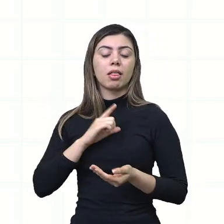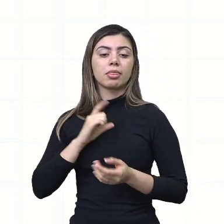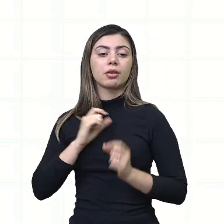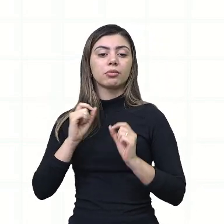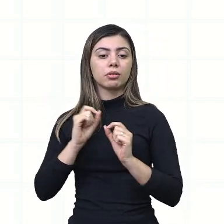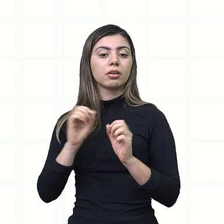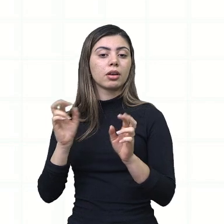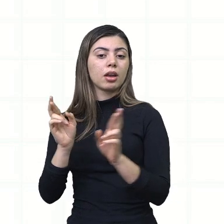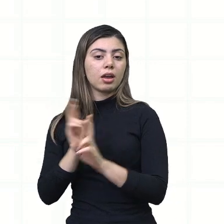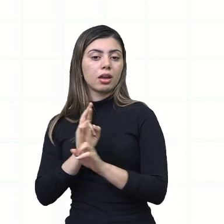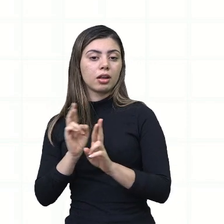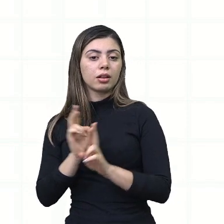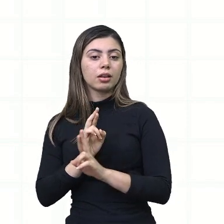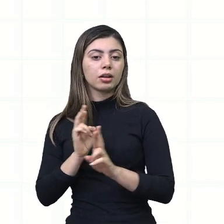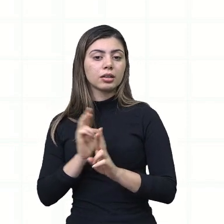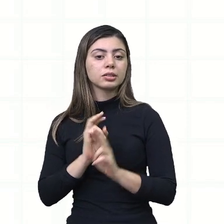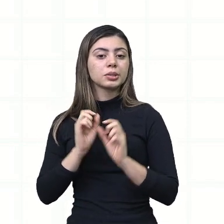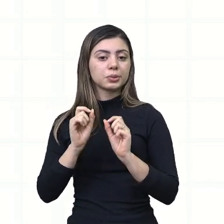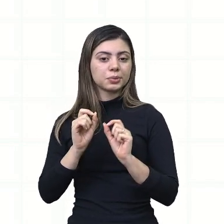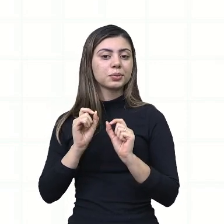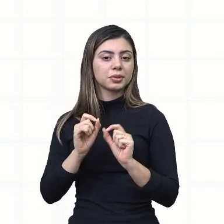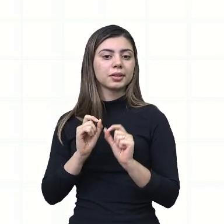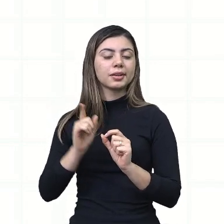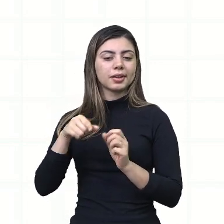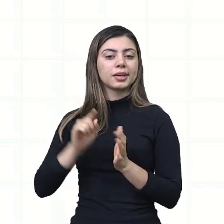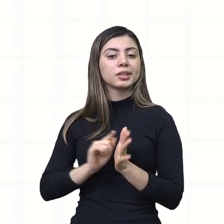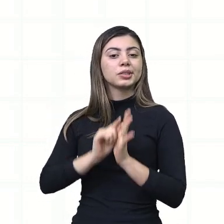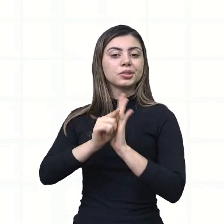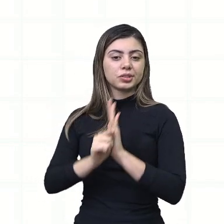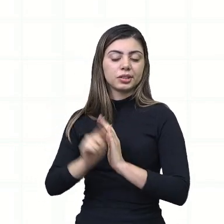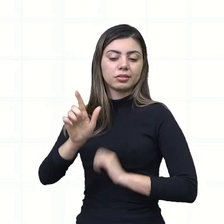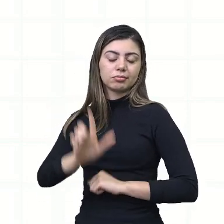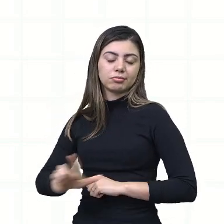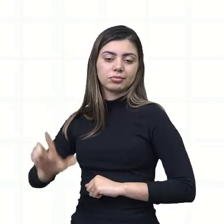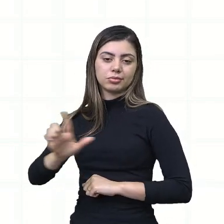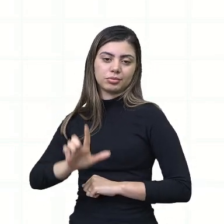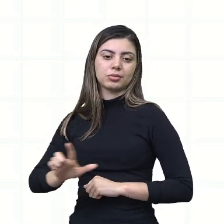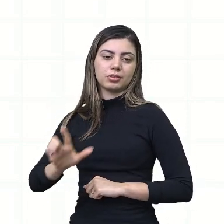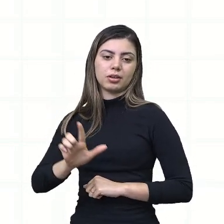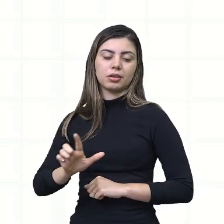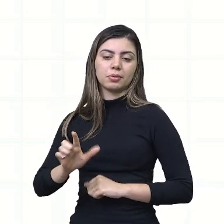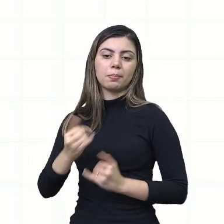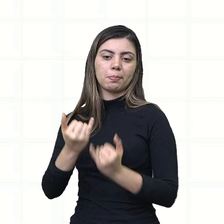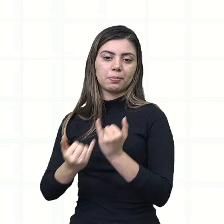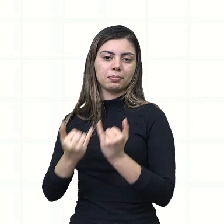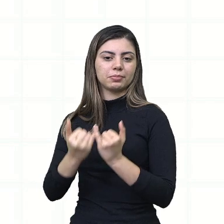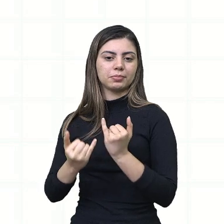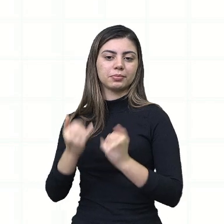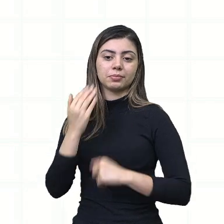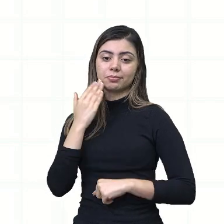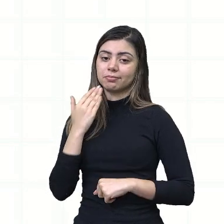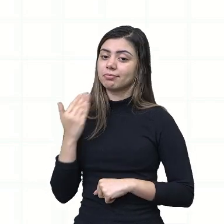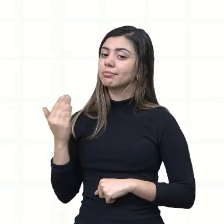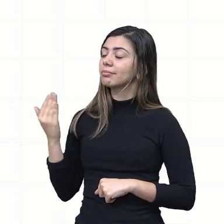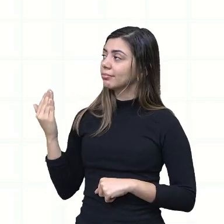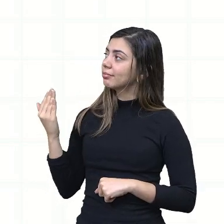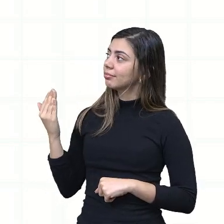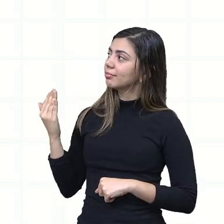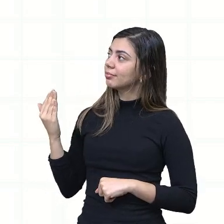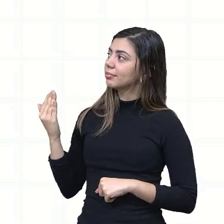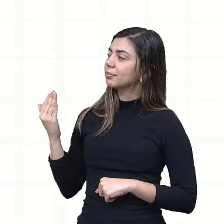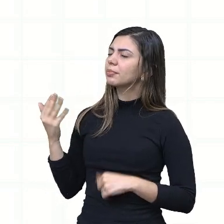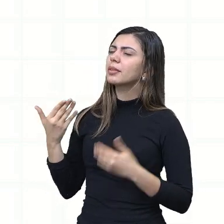aos gêneros literários, certo? Então, aqui,